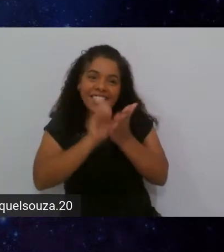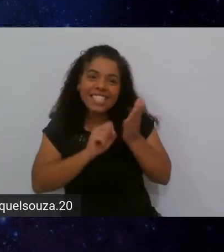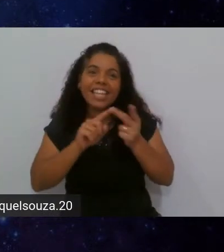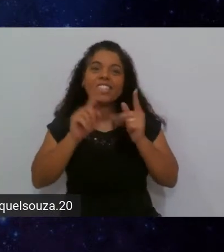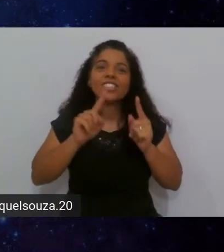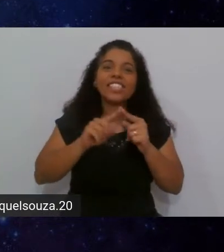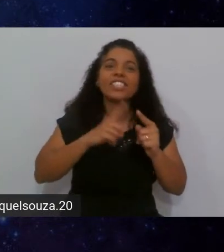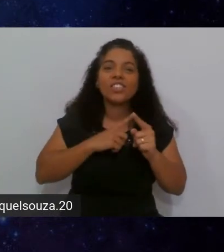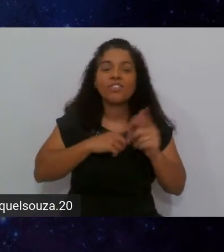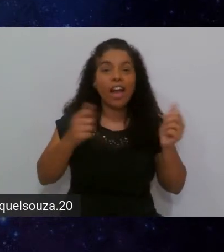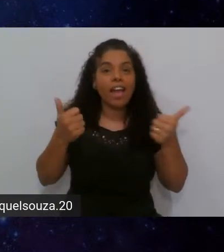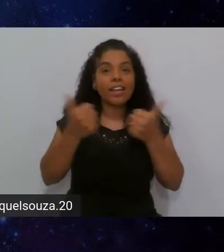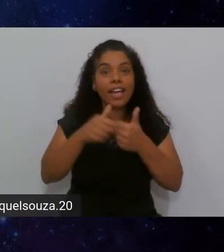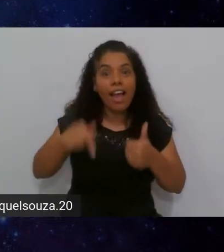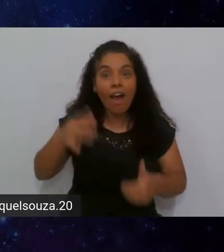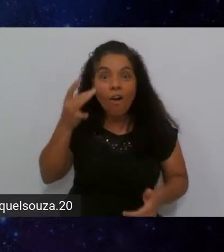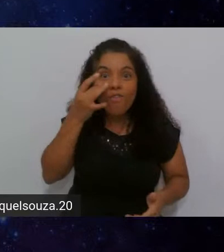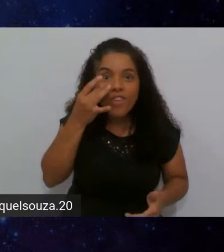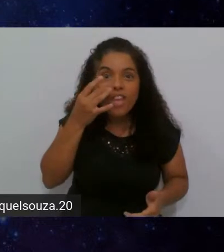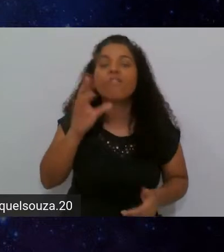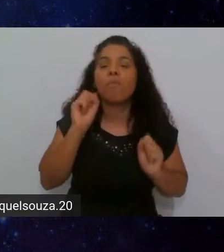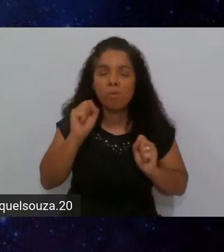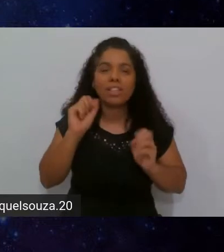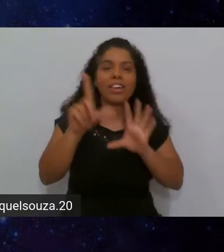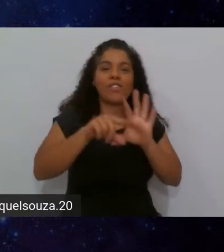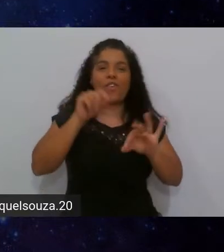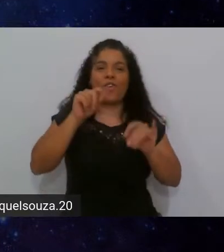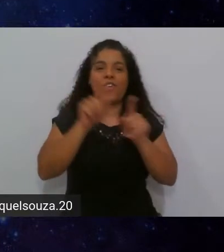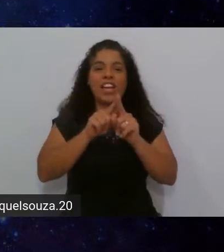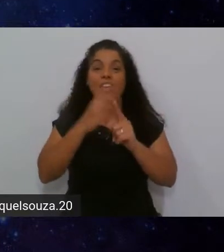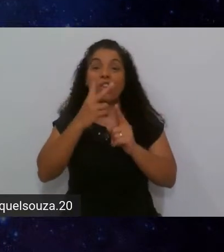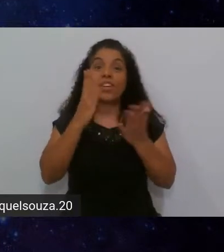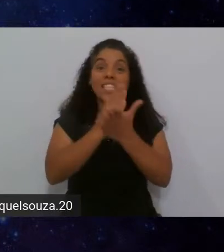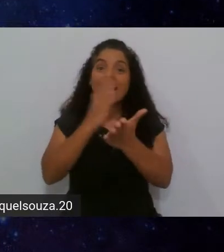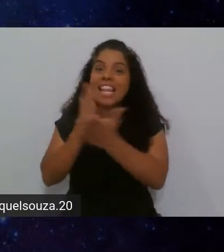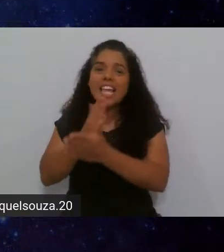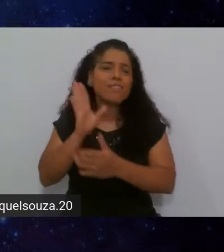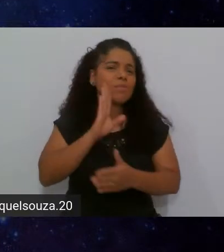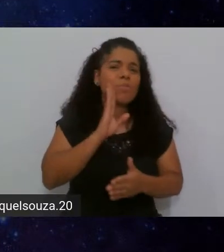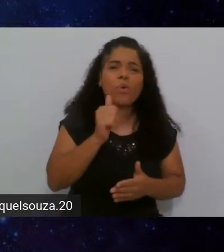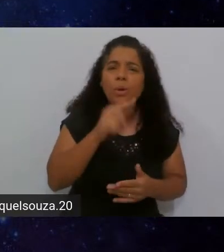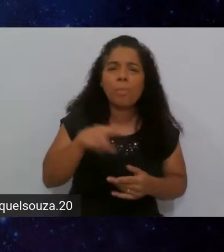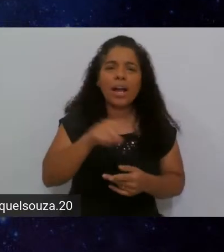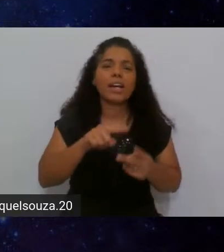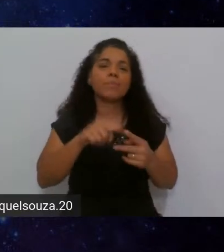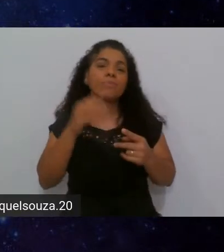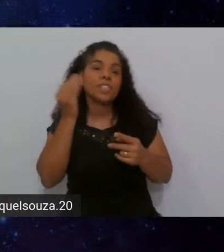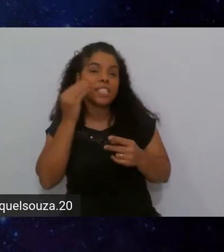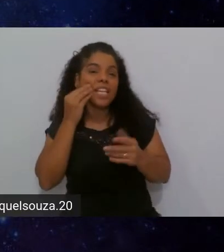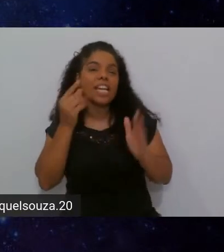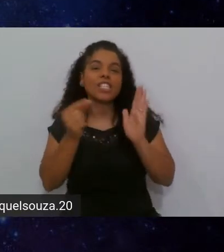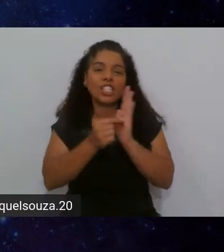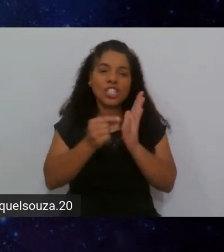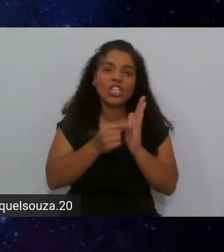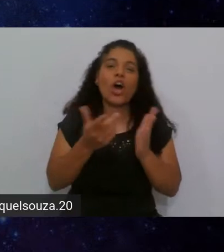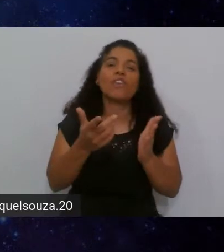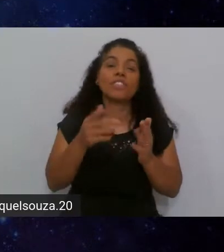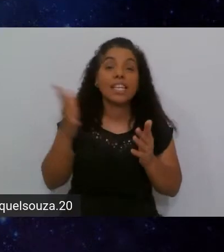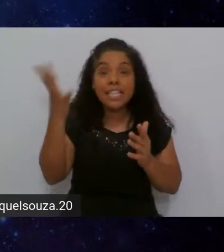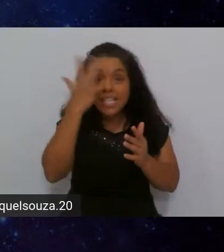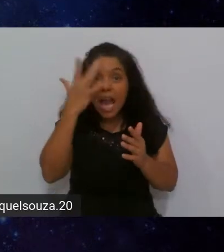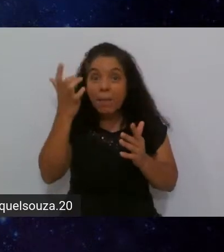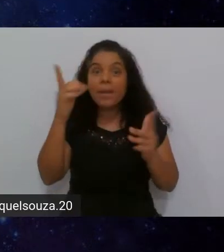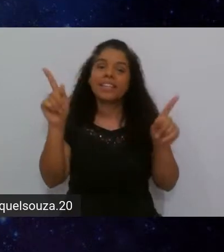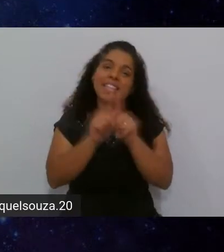estiver aqui ao vivo você vai poder concorrer a dois livros muito bacanas sobre teste de software e amanhã